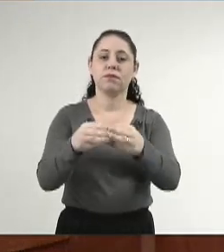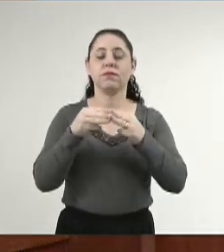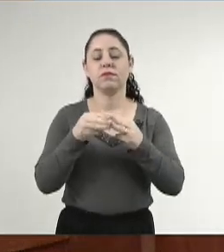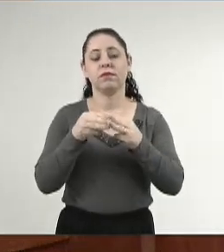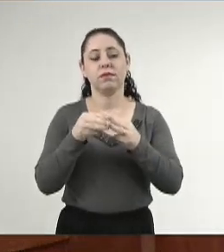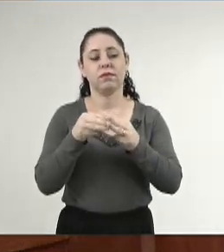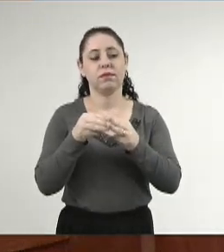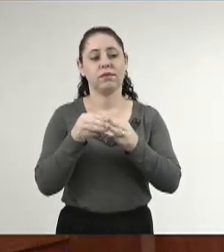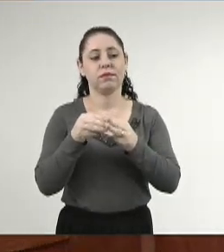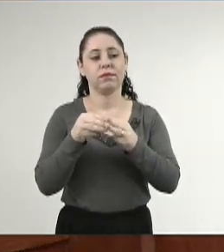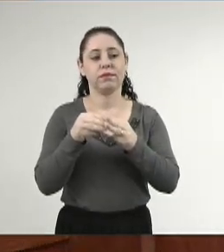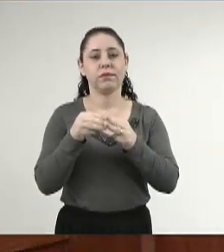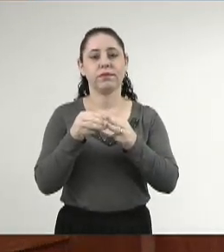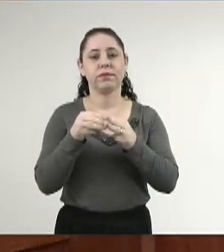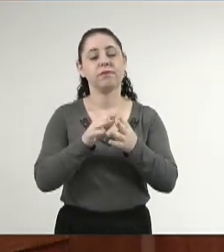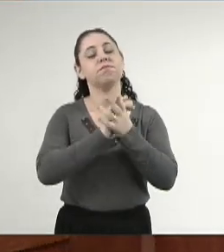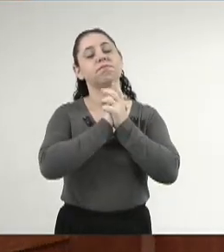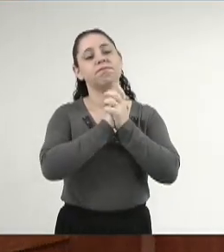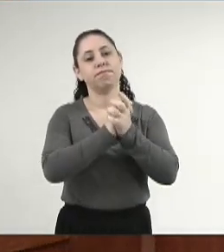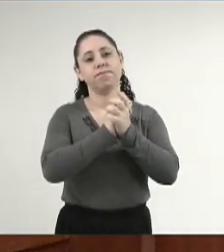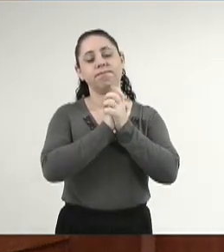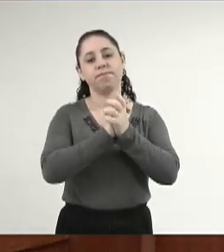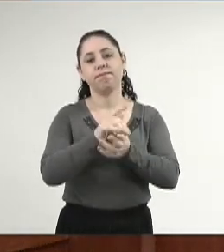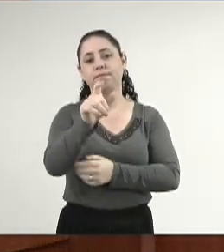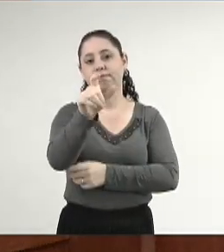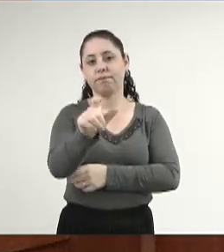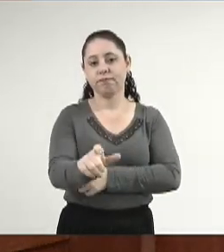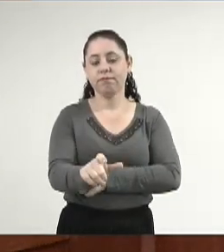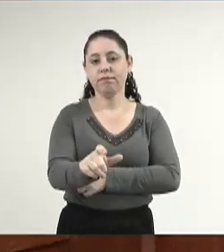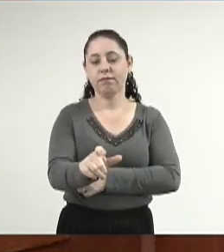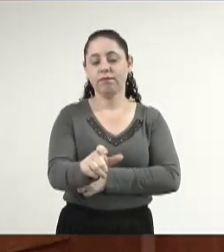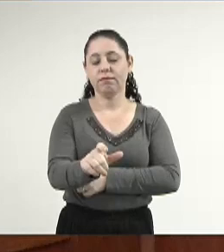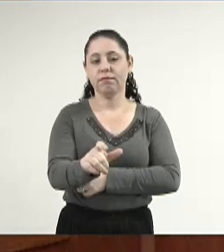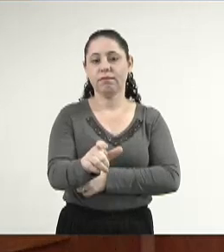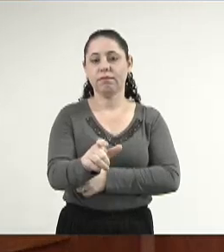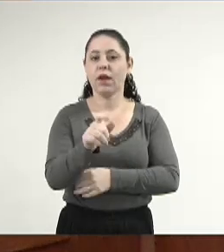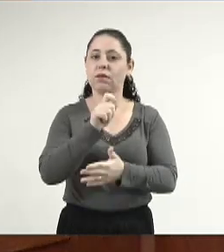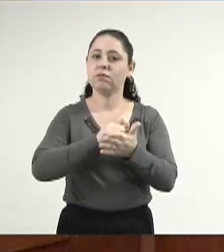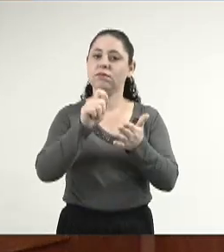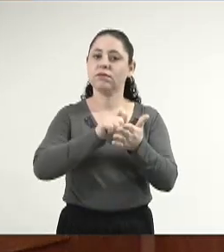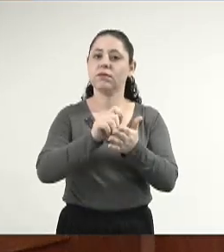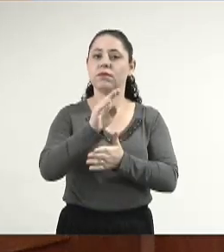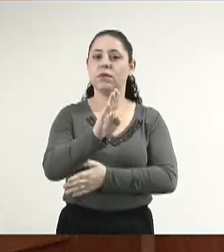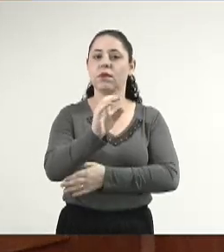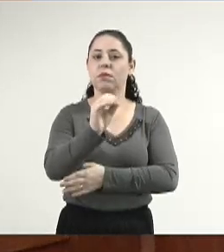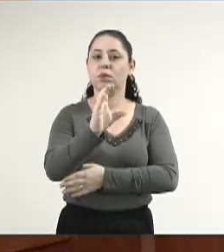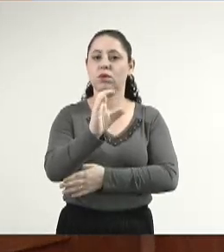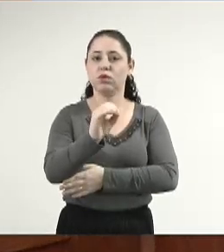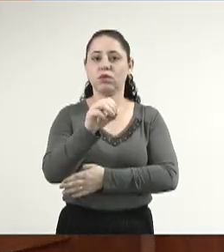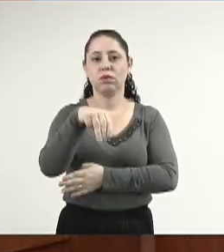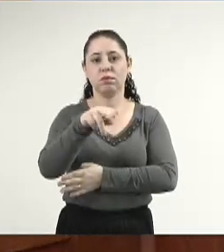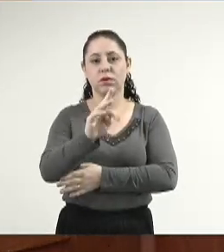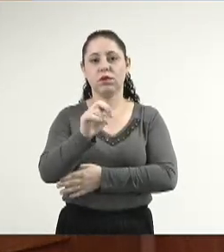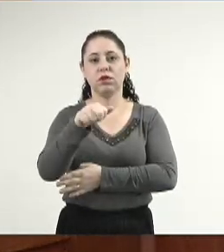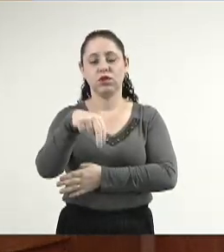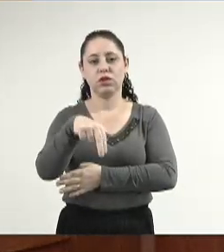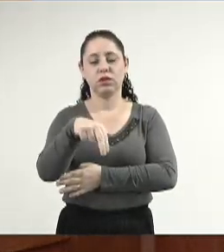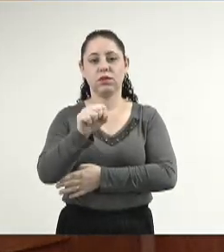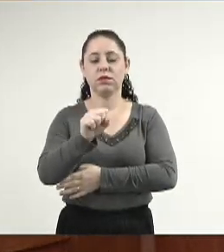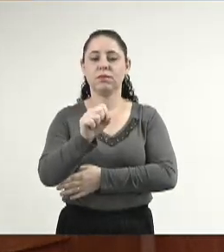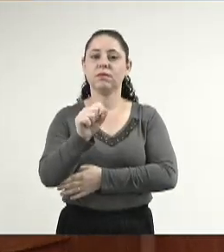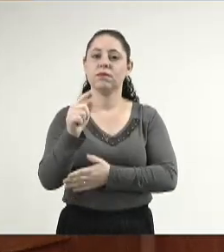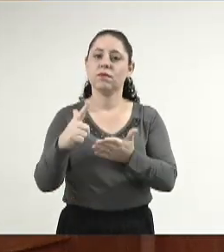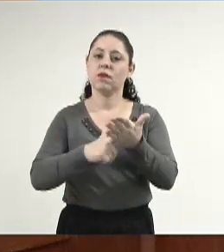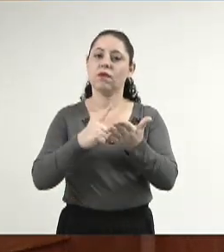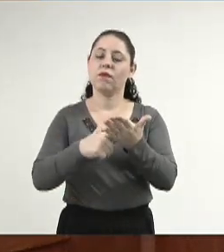congratulação ao nosso querido escritor Bosco Martins por este livro que